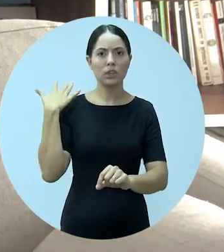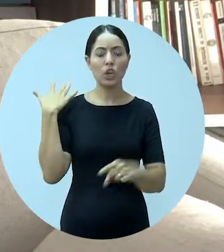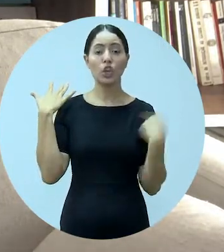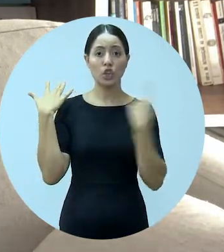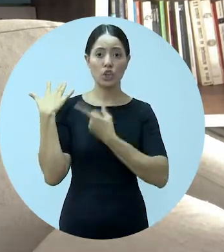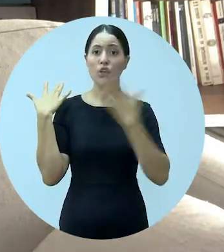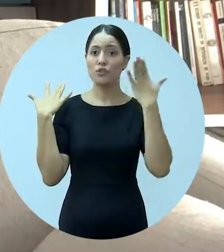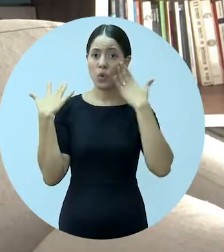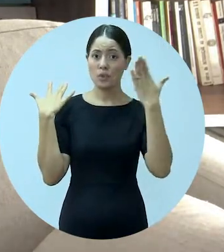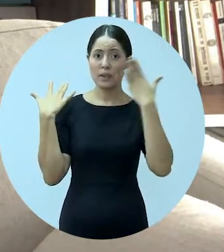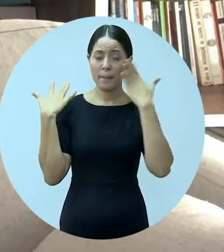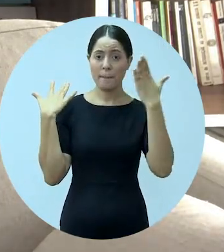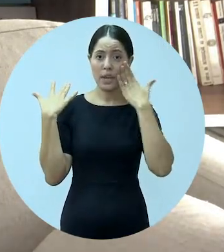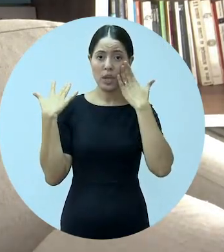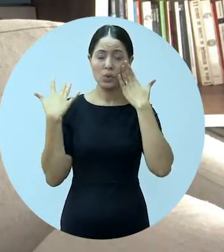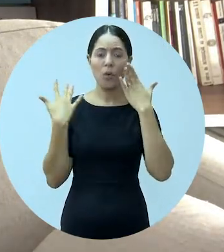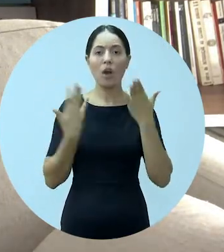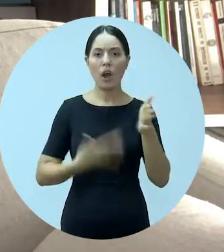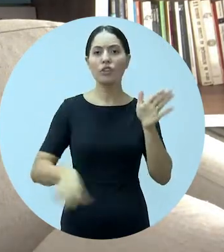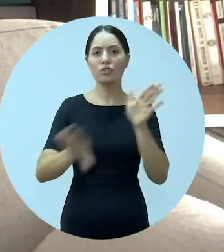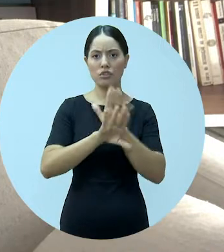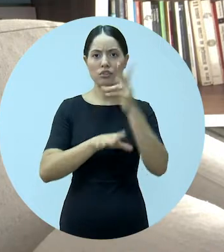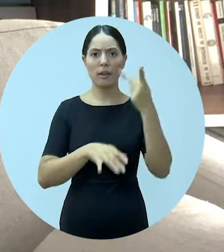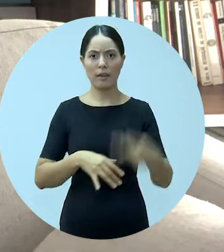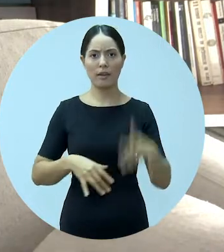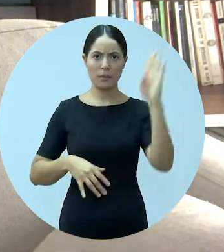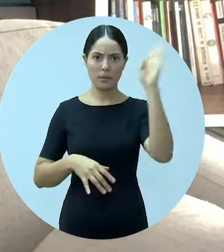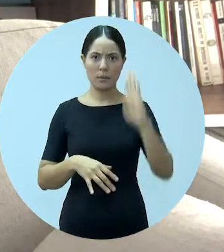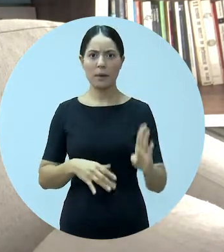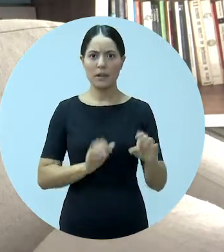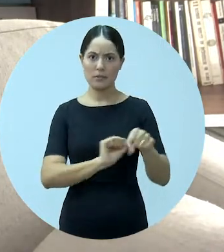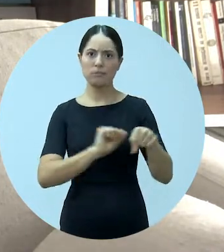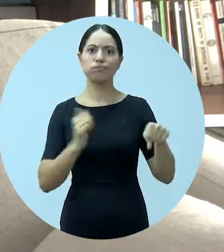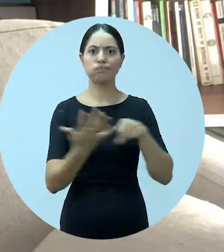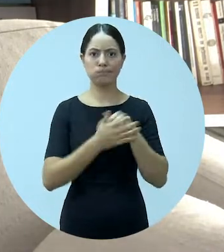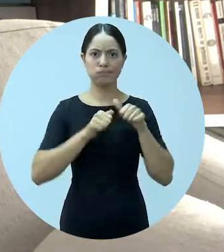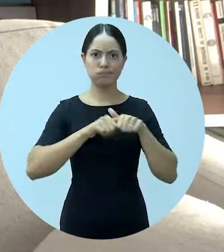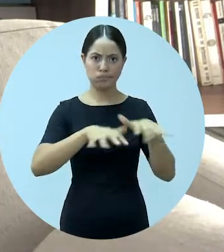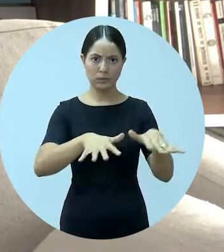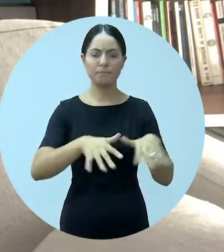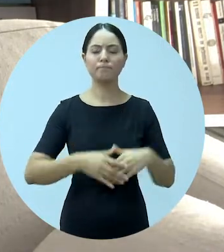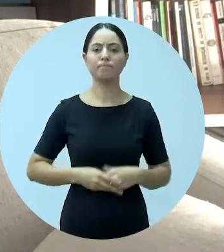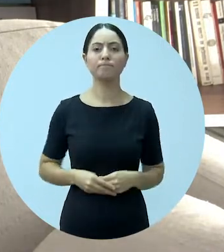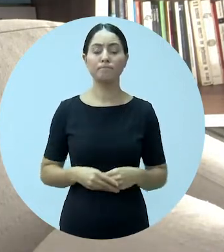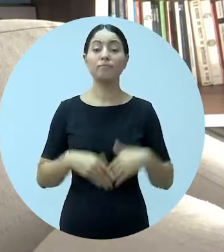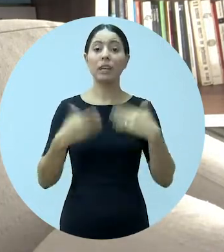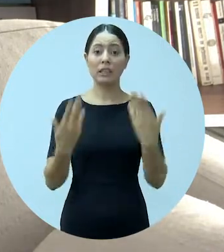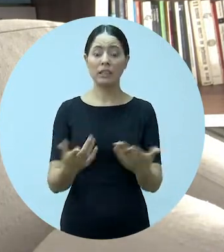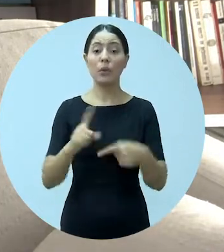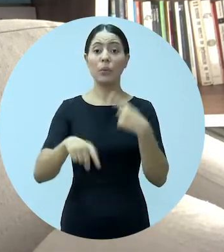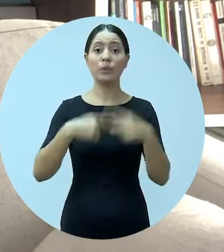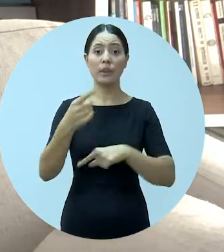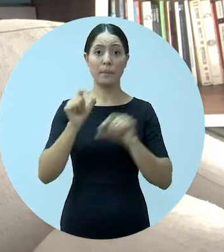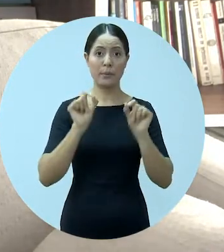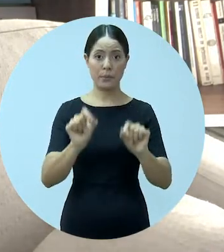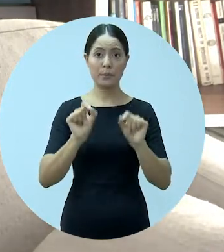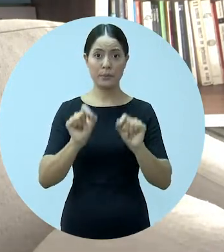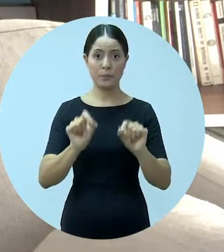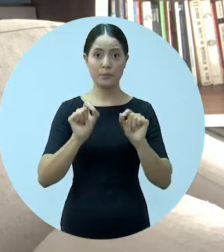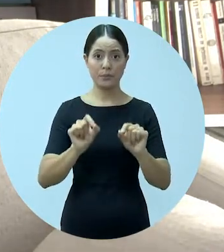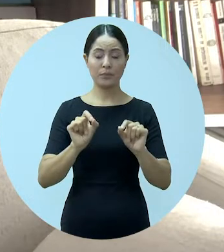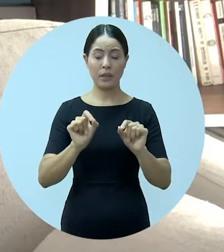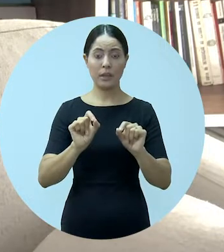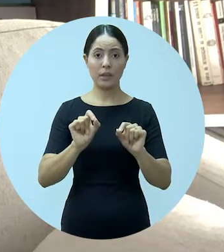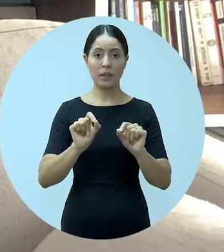assim que começou antes mesmo de chegar o coronavírus aqui para o Brasil. Posteriormente, nós,